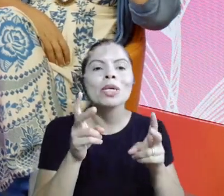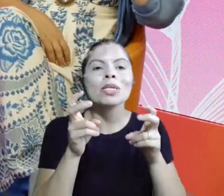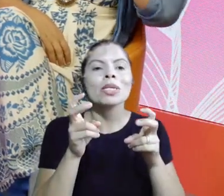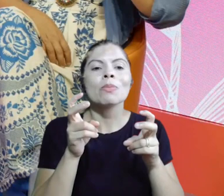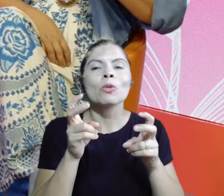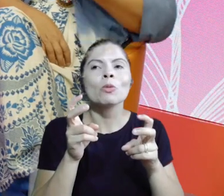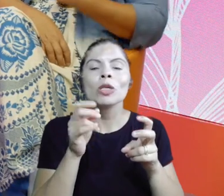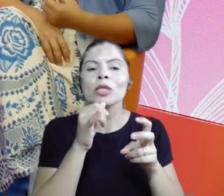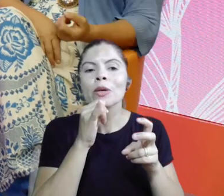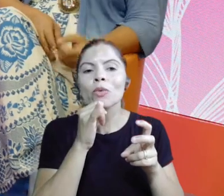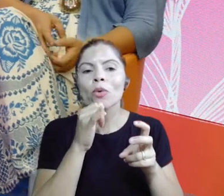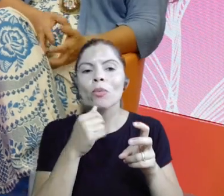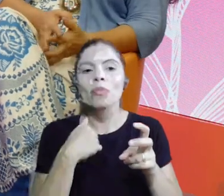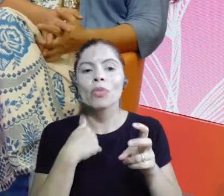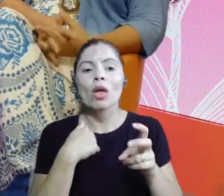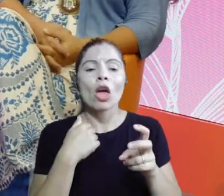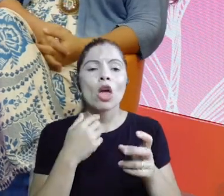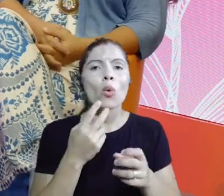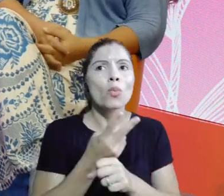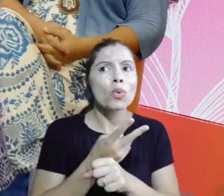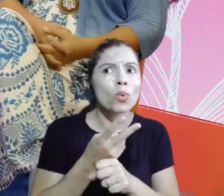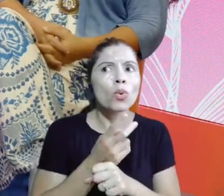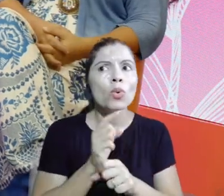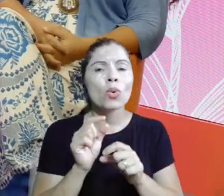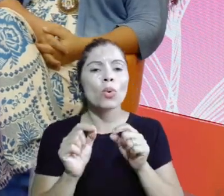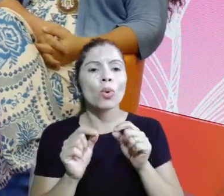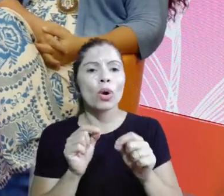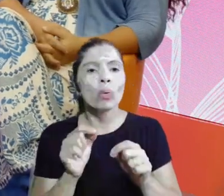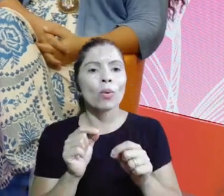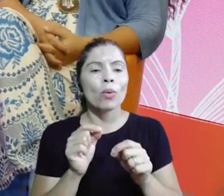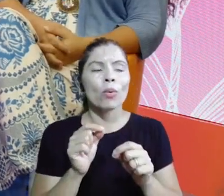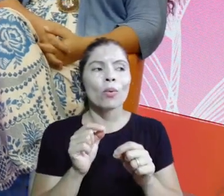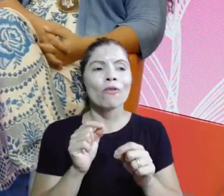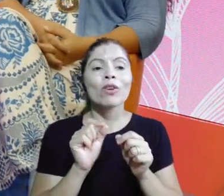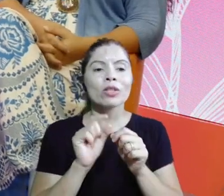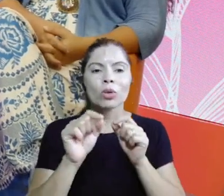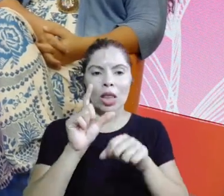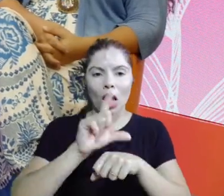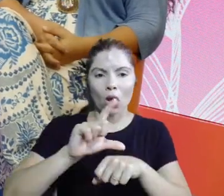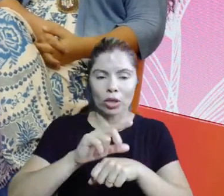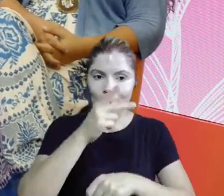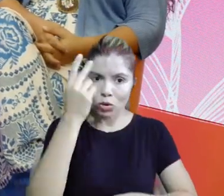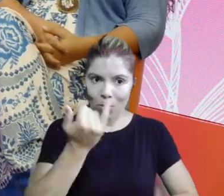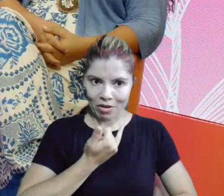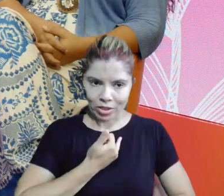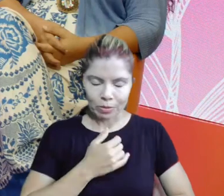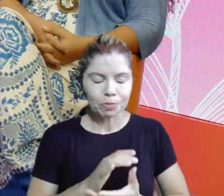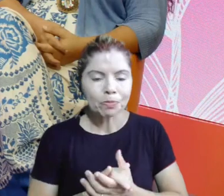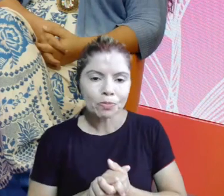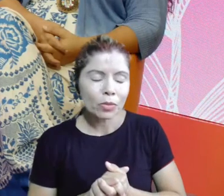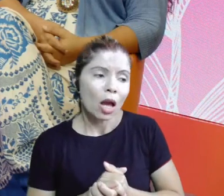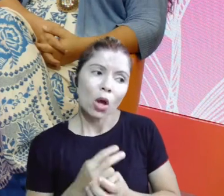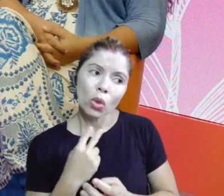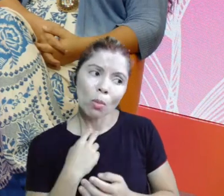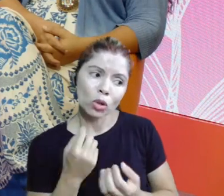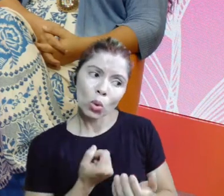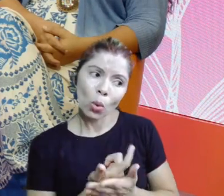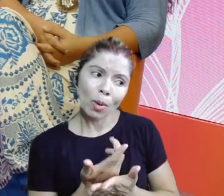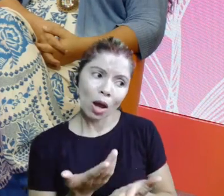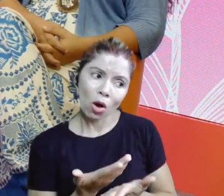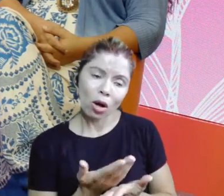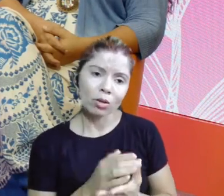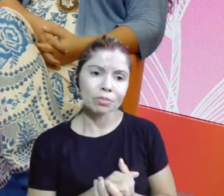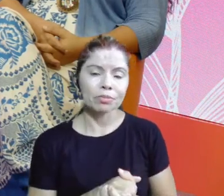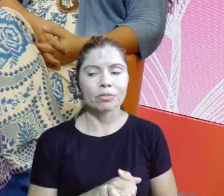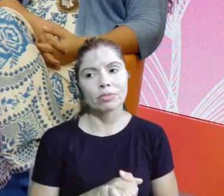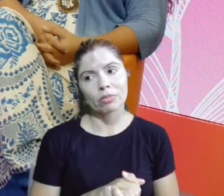eu percebo muito assim, eu, eu, eu busco fazer o que na vestida de saia? Se a pessoa fala assim pra mim, ah, eu não, eu não posso comprar agora. Eu falo